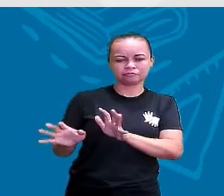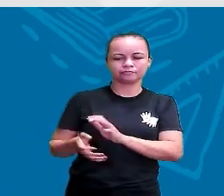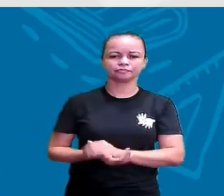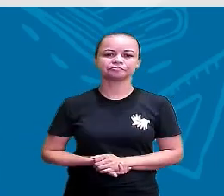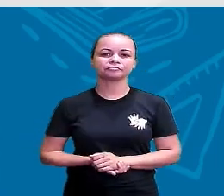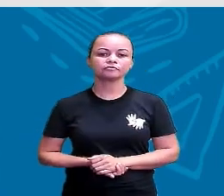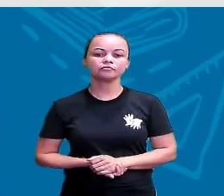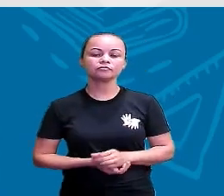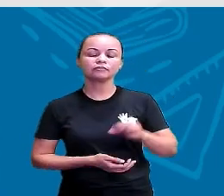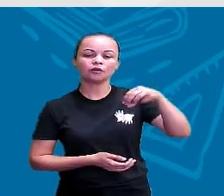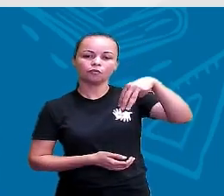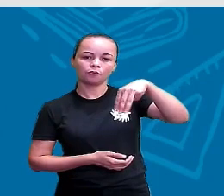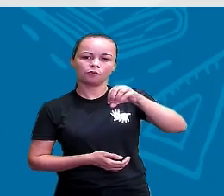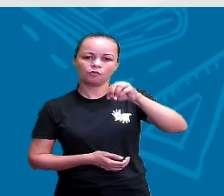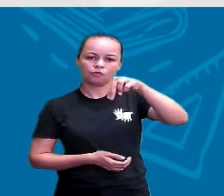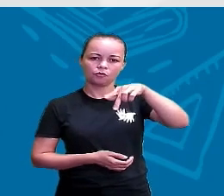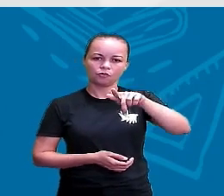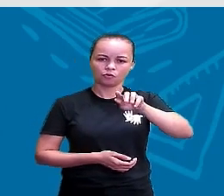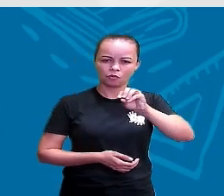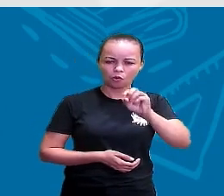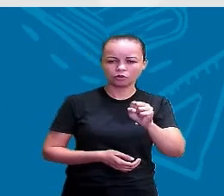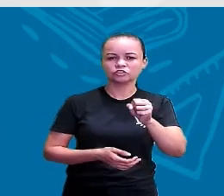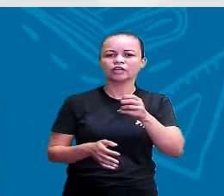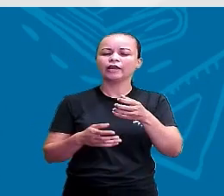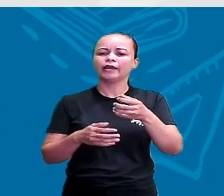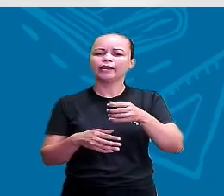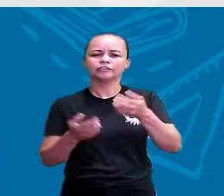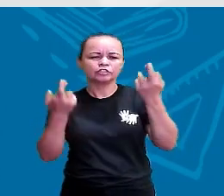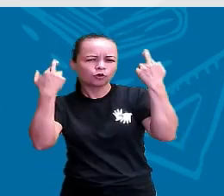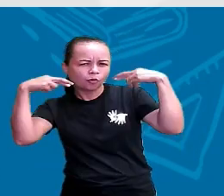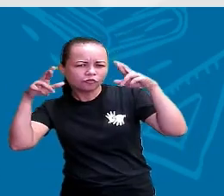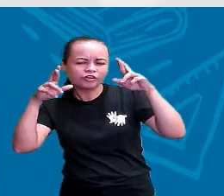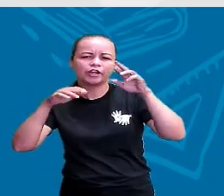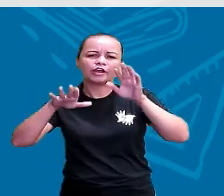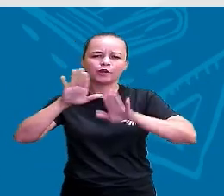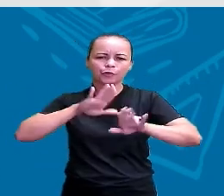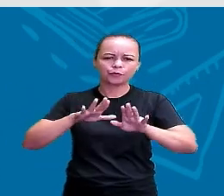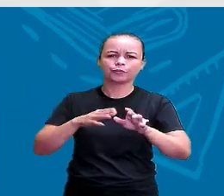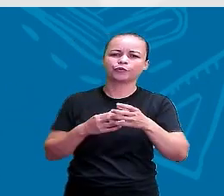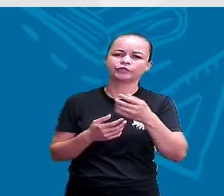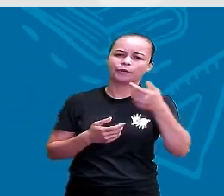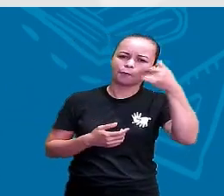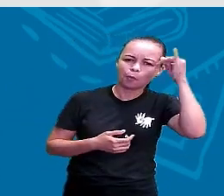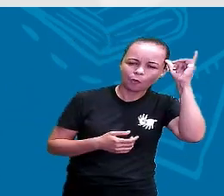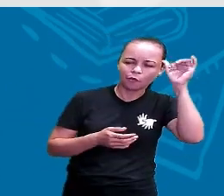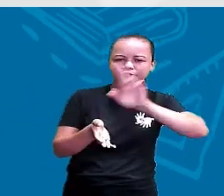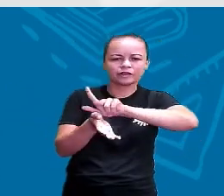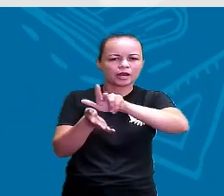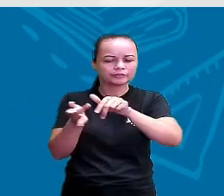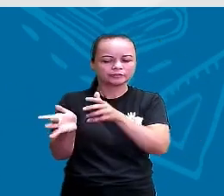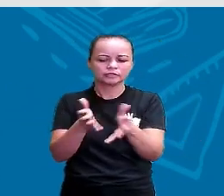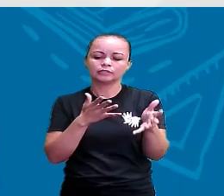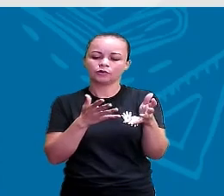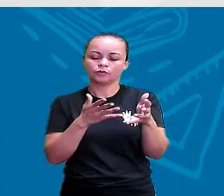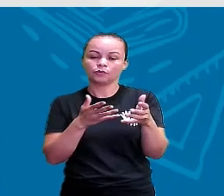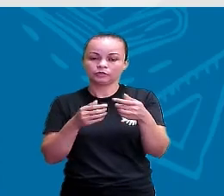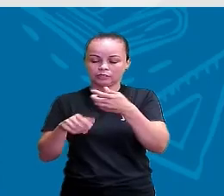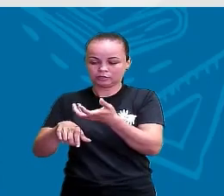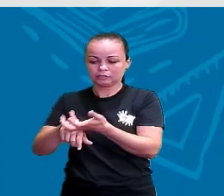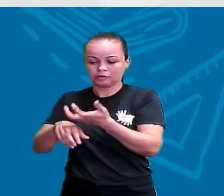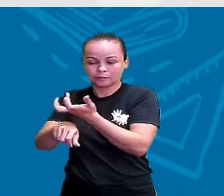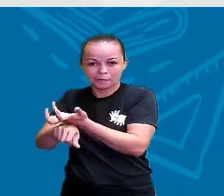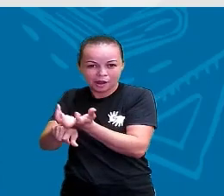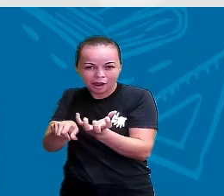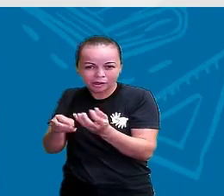mongóis, eles vivem de pastoreio, eles criam ovelhas, gado, então eles vão de um lugar para o outro. Quando a pastagem se esgota